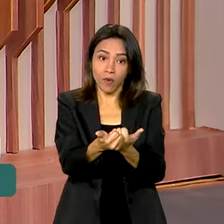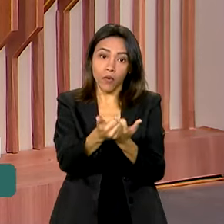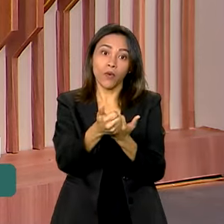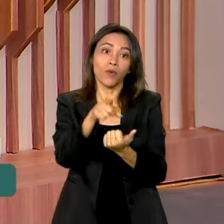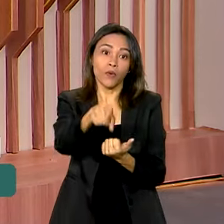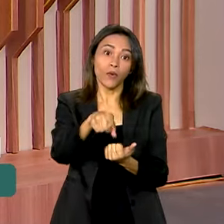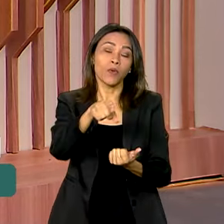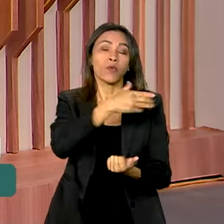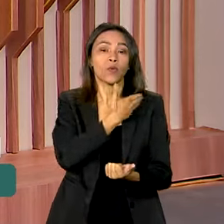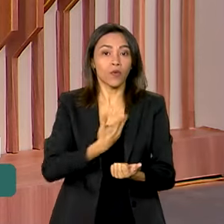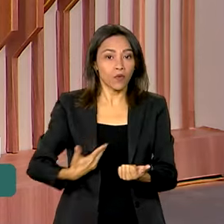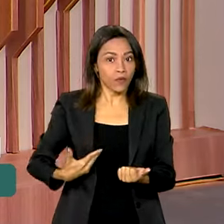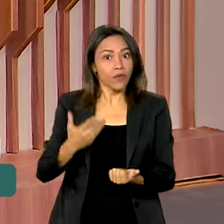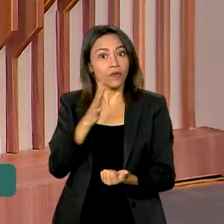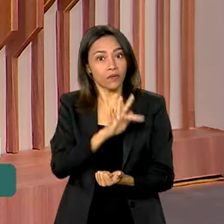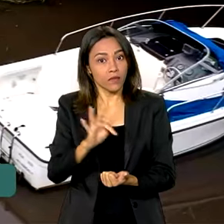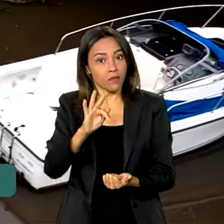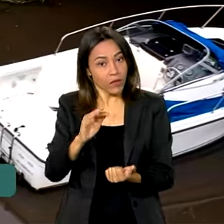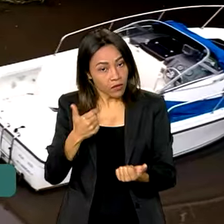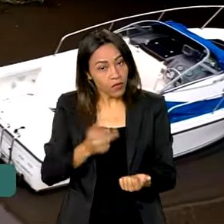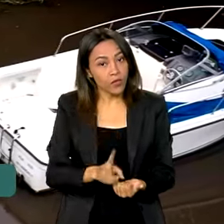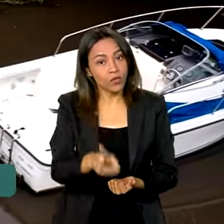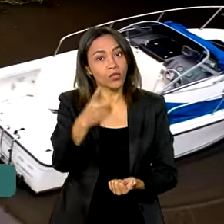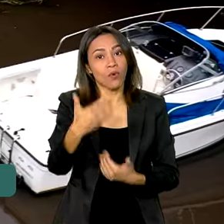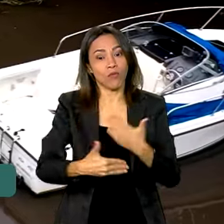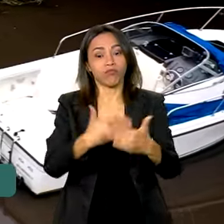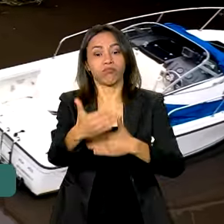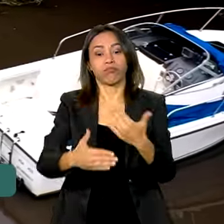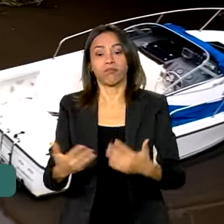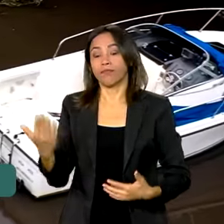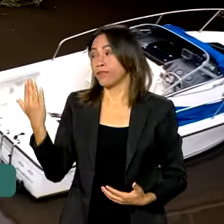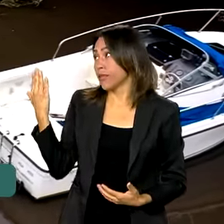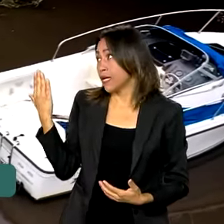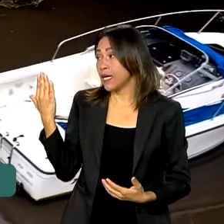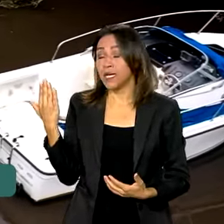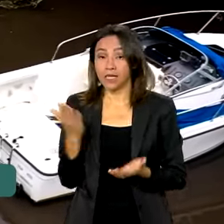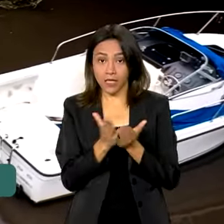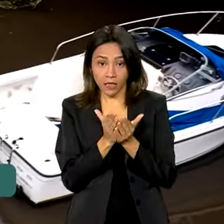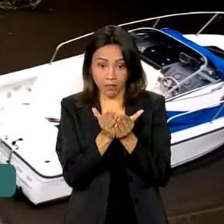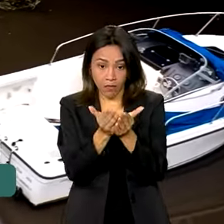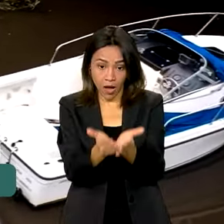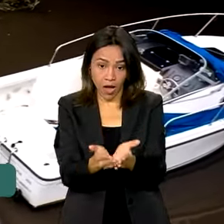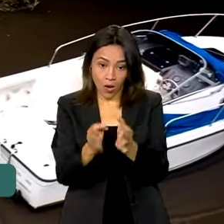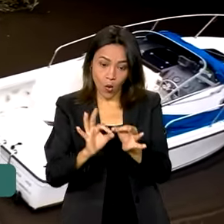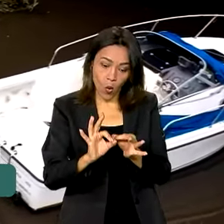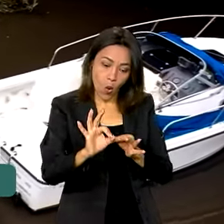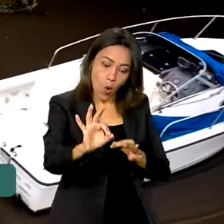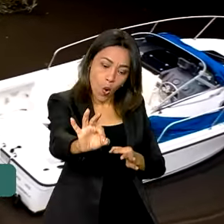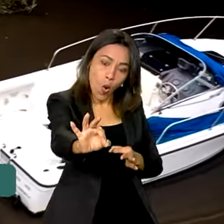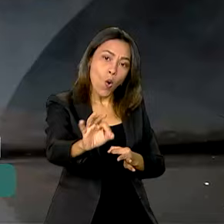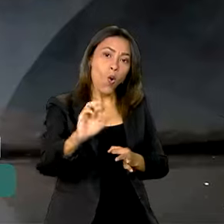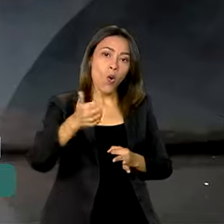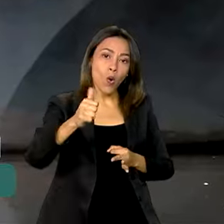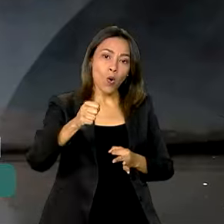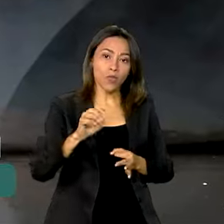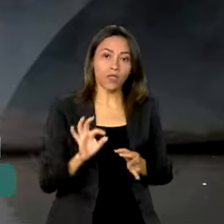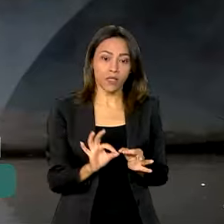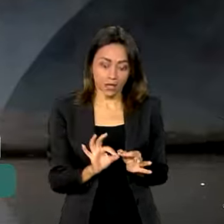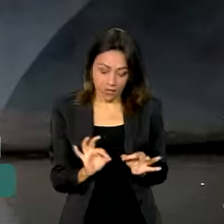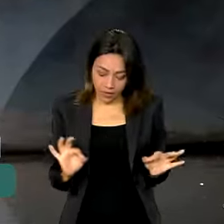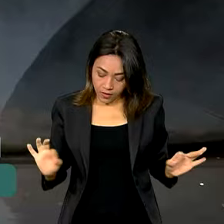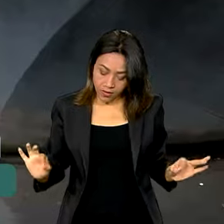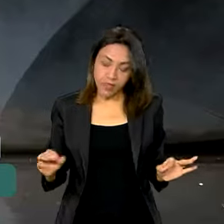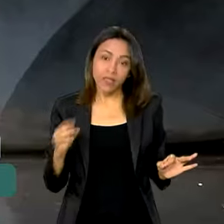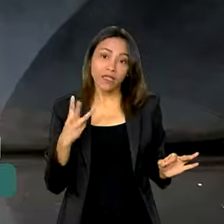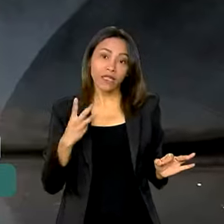sua jornada para reconstruir as vidas. O barco de 11 metros de comprimento e 3,5 de largura é a nova